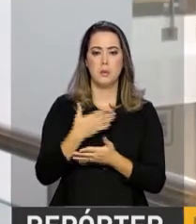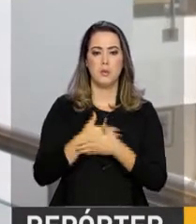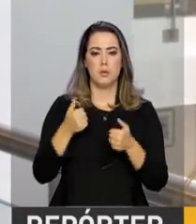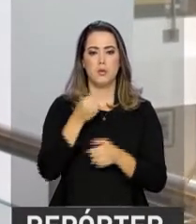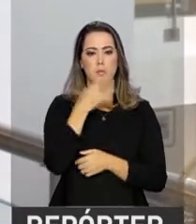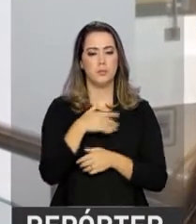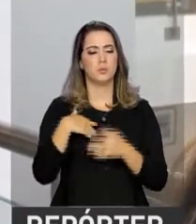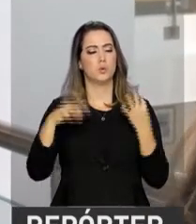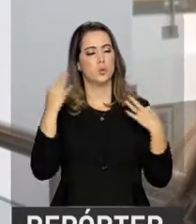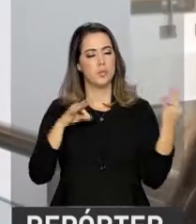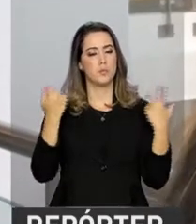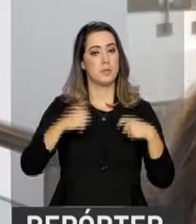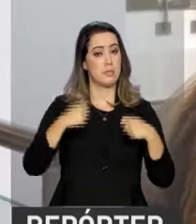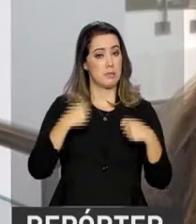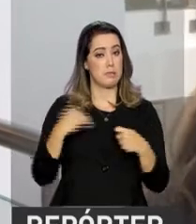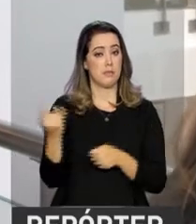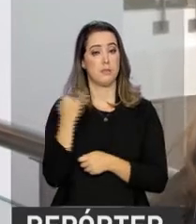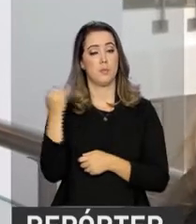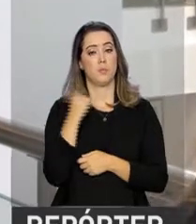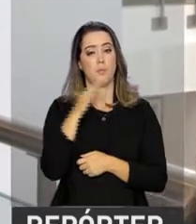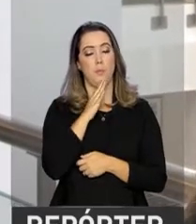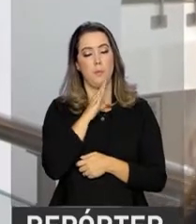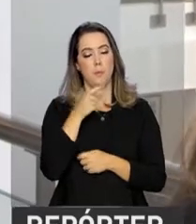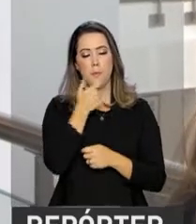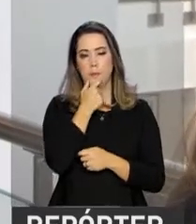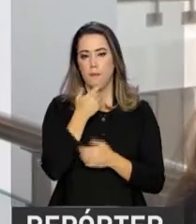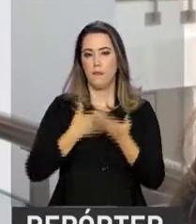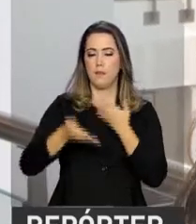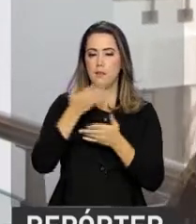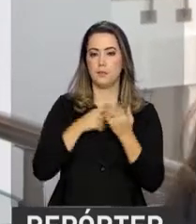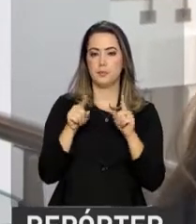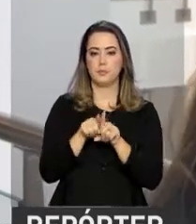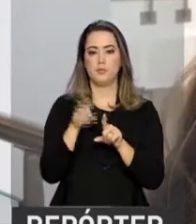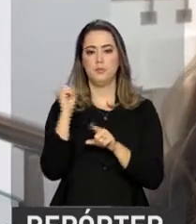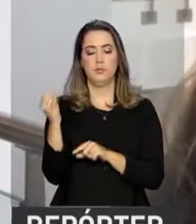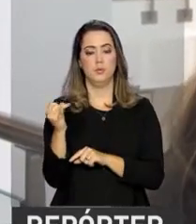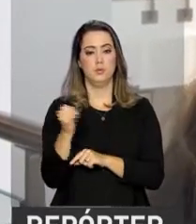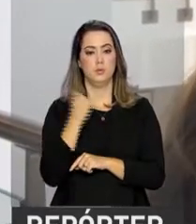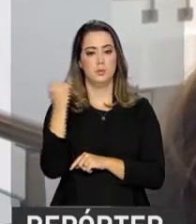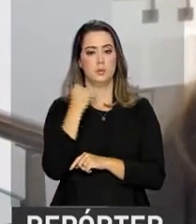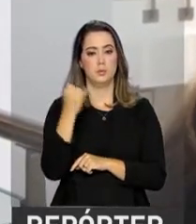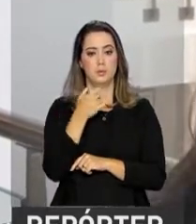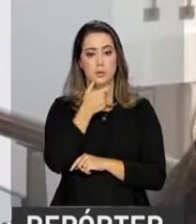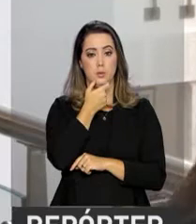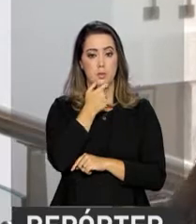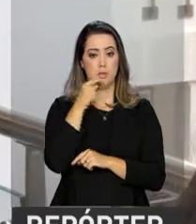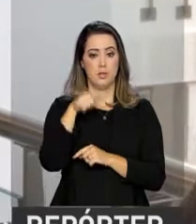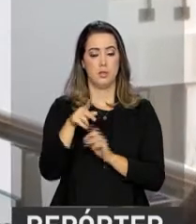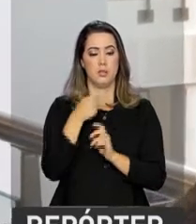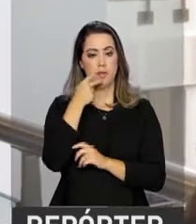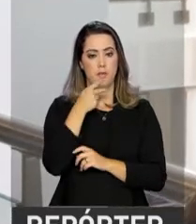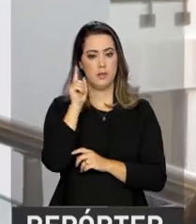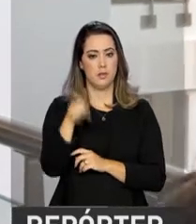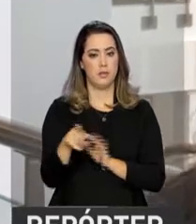profissional de turismo, porque é muito importante o conhecimento da língua inglesa. E essa possibilidade de estar aprendendo mais inglês no lugar em que a fala